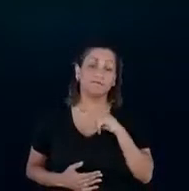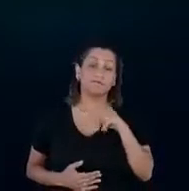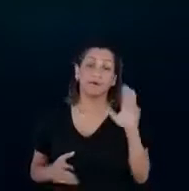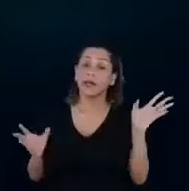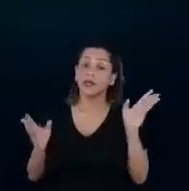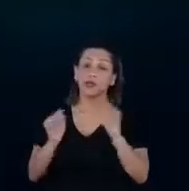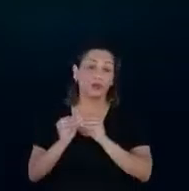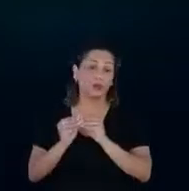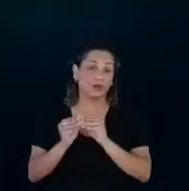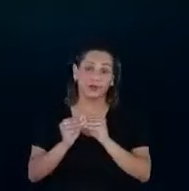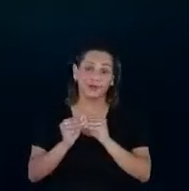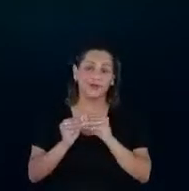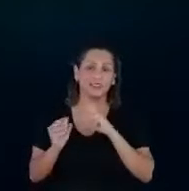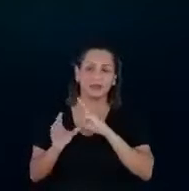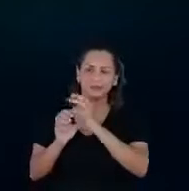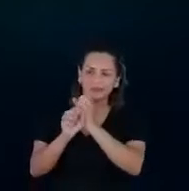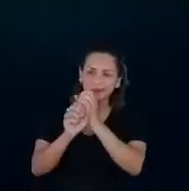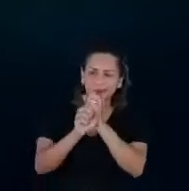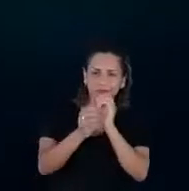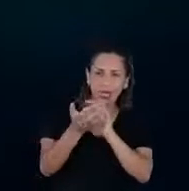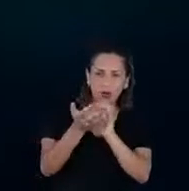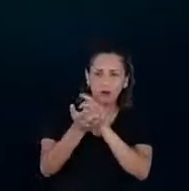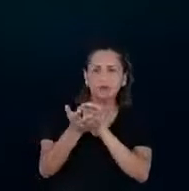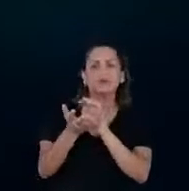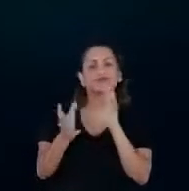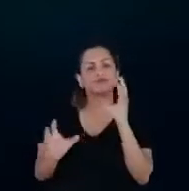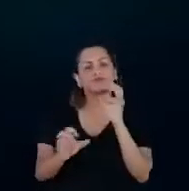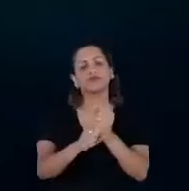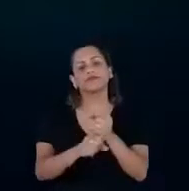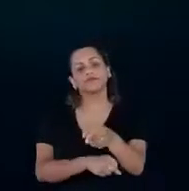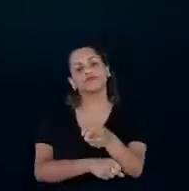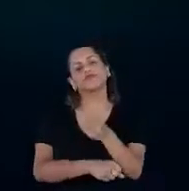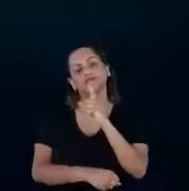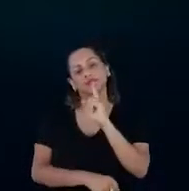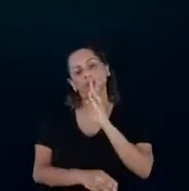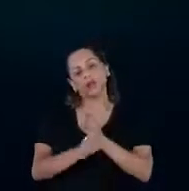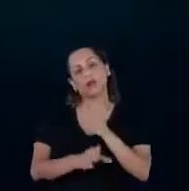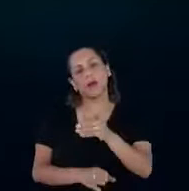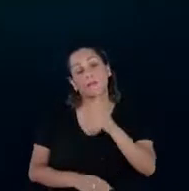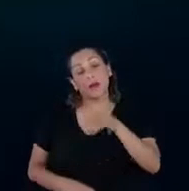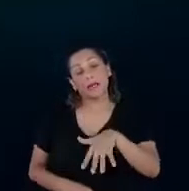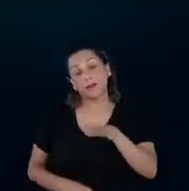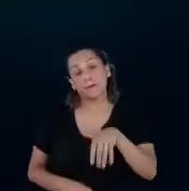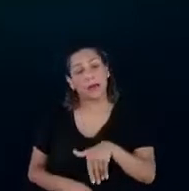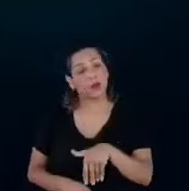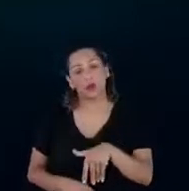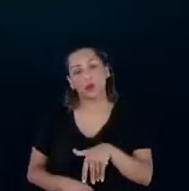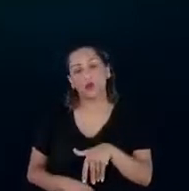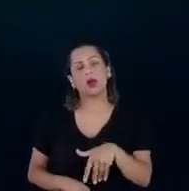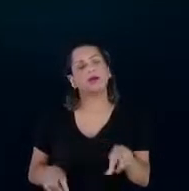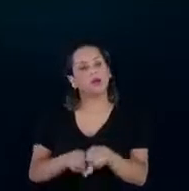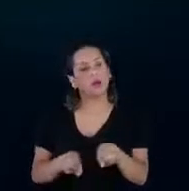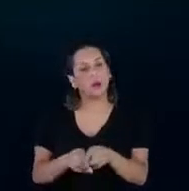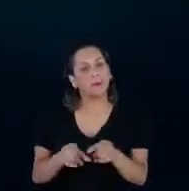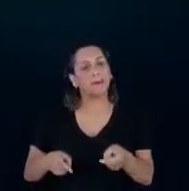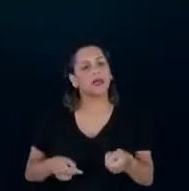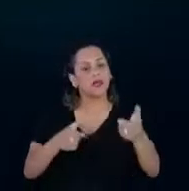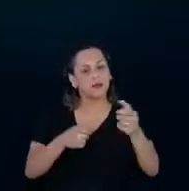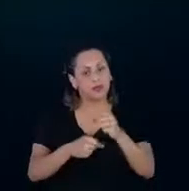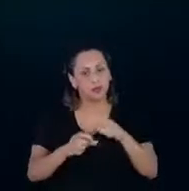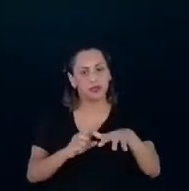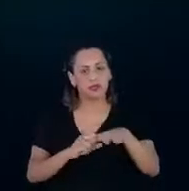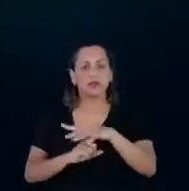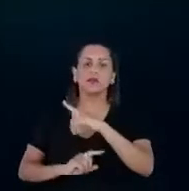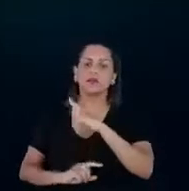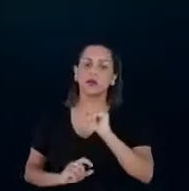gente faz a conta, a gente chega a essa conclusão, inclusive, em termos de benefício também para a sociedade, a gente consegue entregar